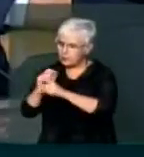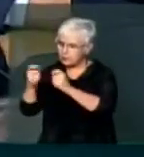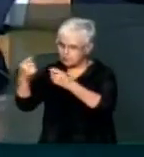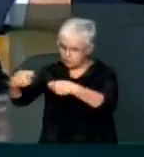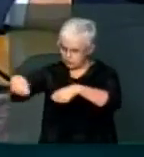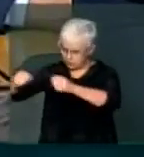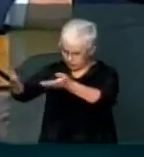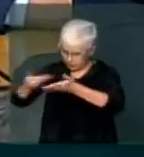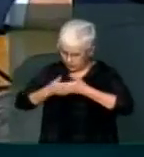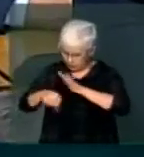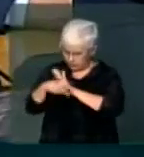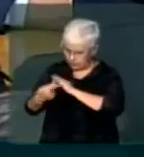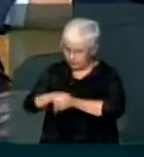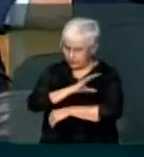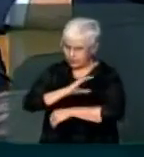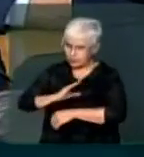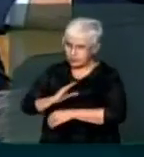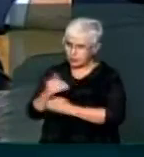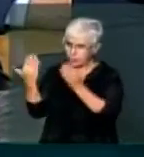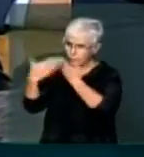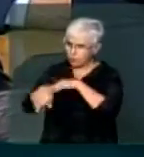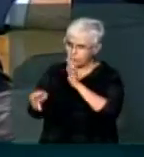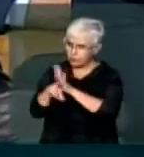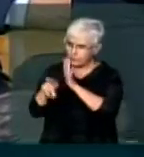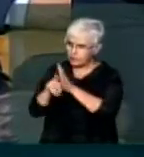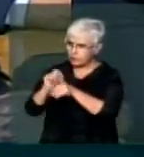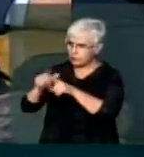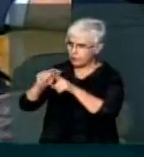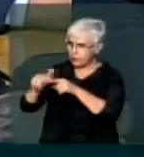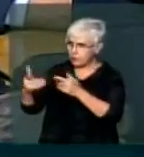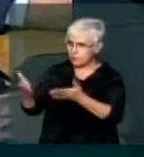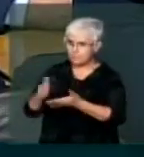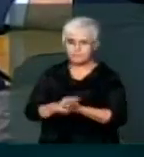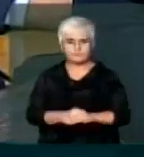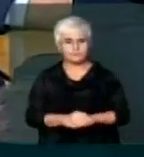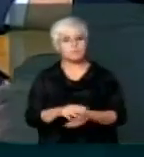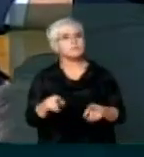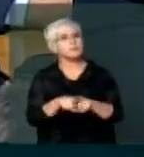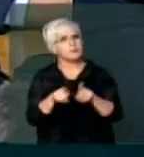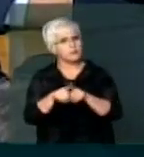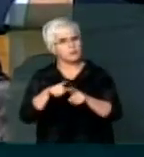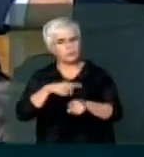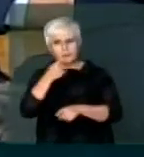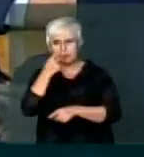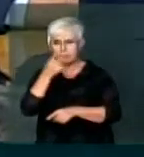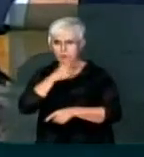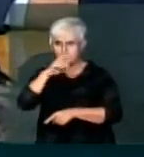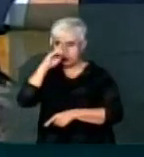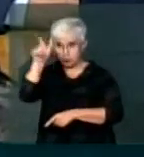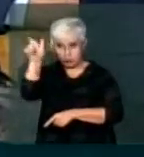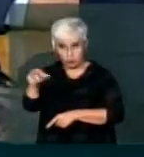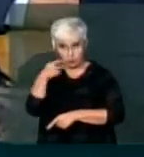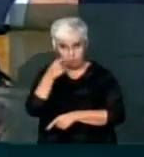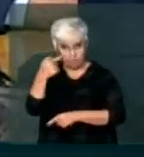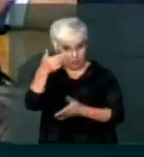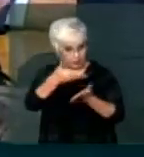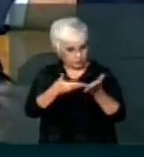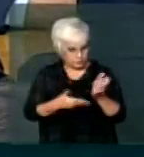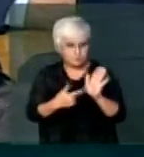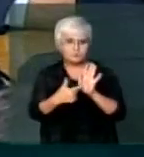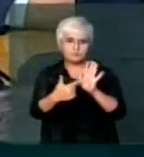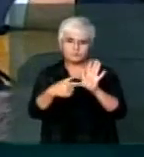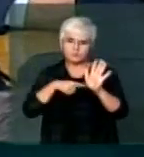aluguel. Mas vamos adiante. Eu vi aqui uma declaração sua, vou ler, está entre aspas, aqui vou ler,